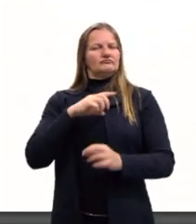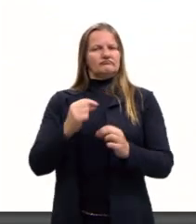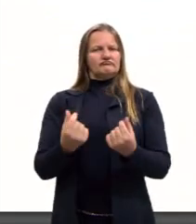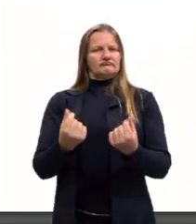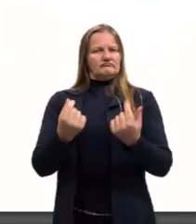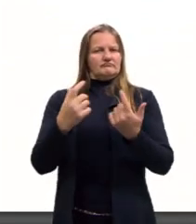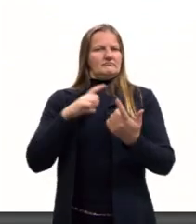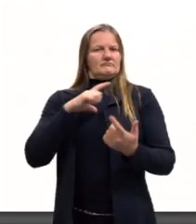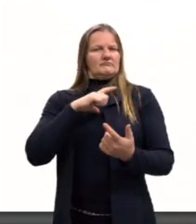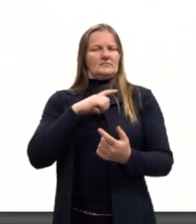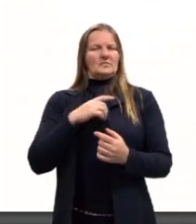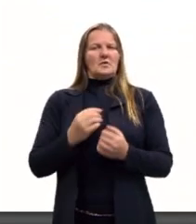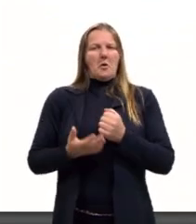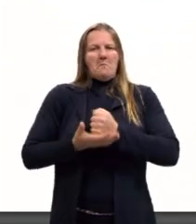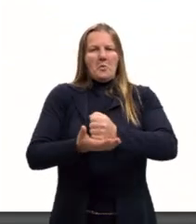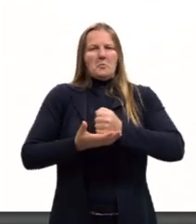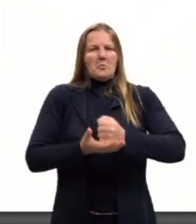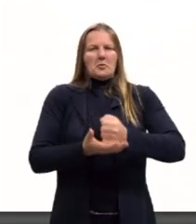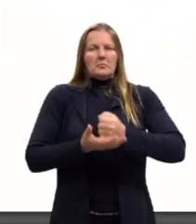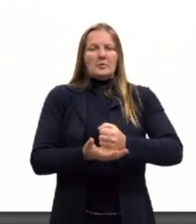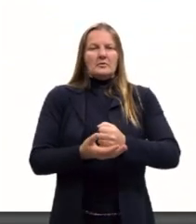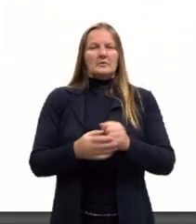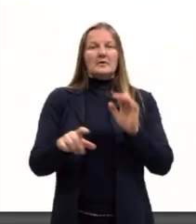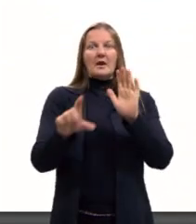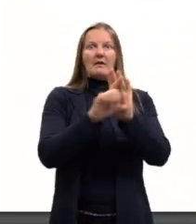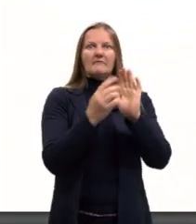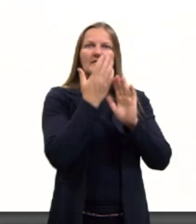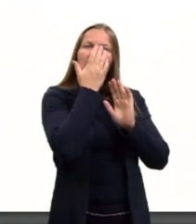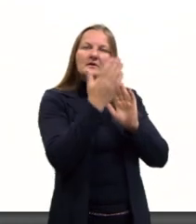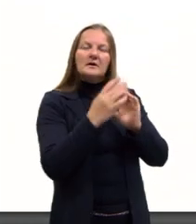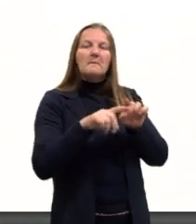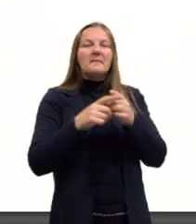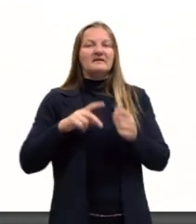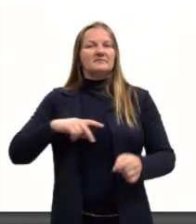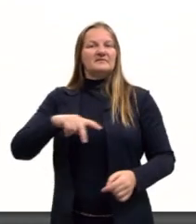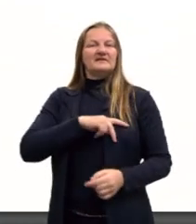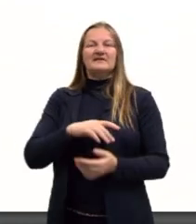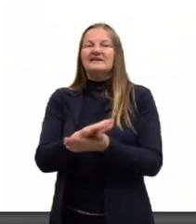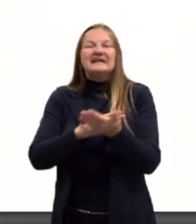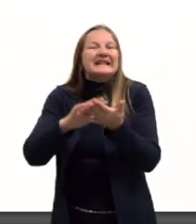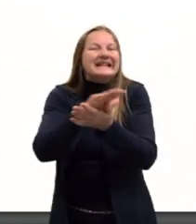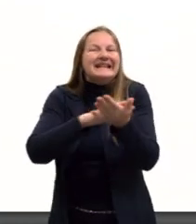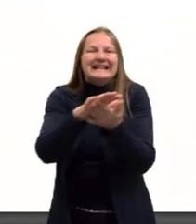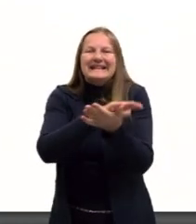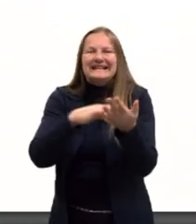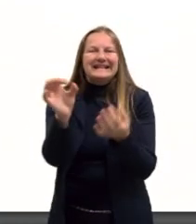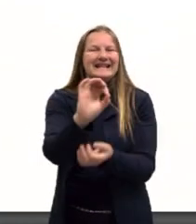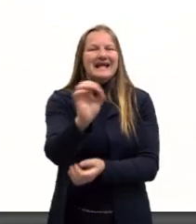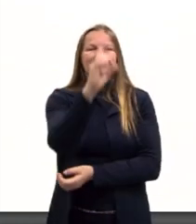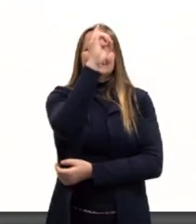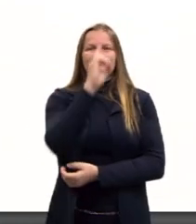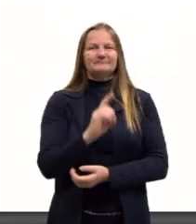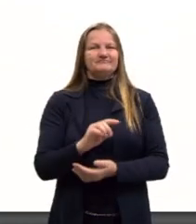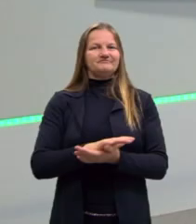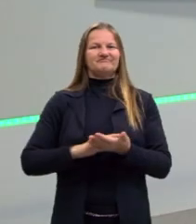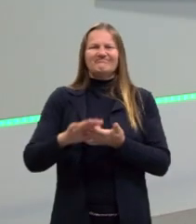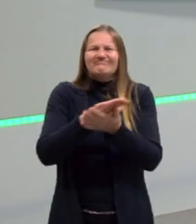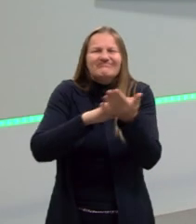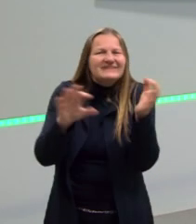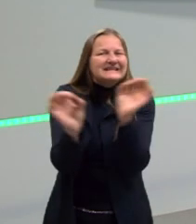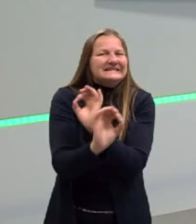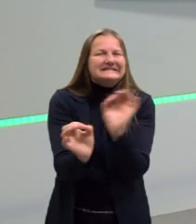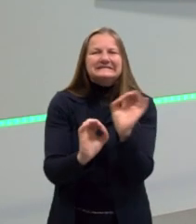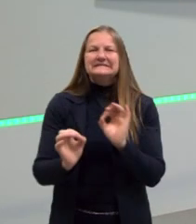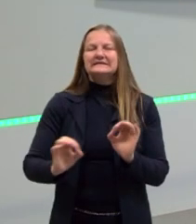regalias perante a lei. E os plebeus, na lei, eles não tinham esses direitos. Então, os